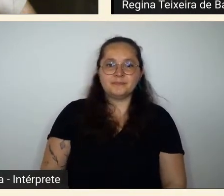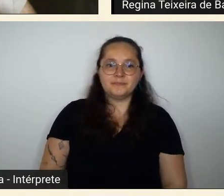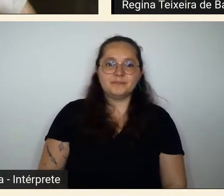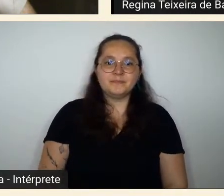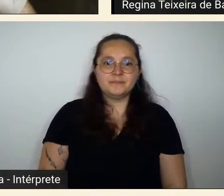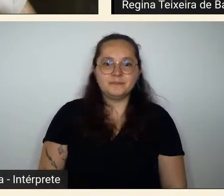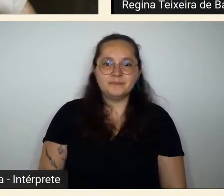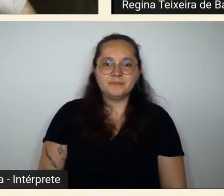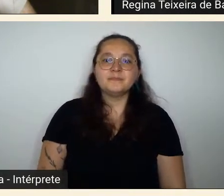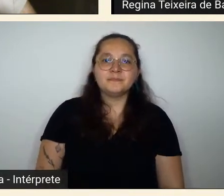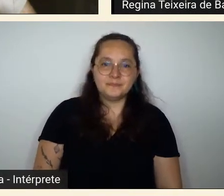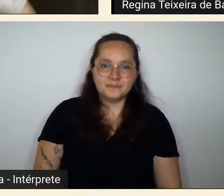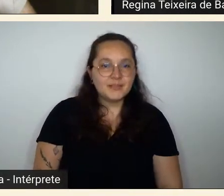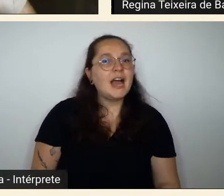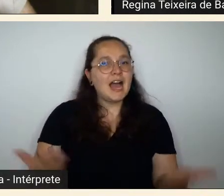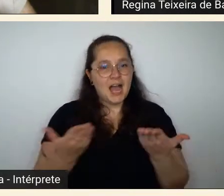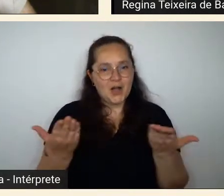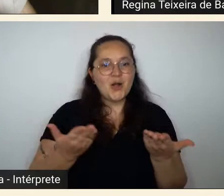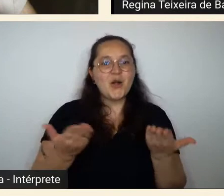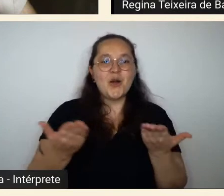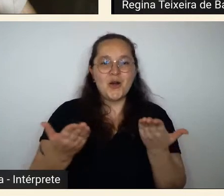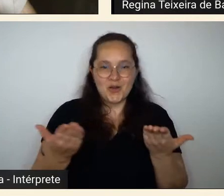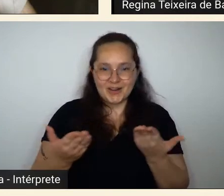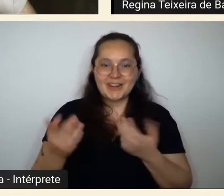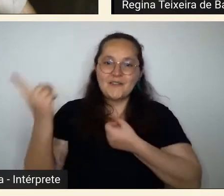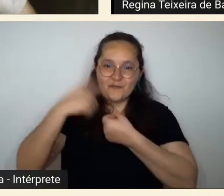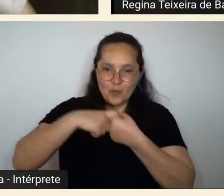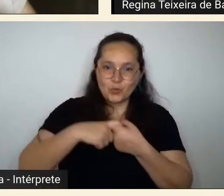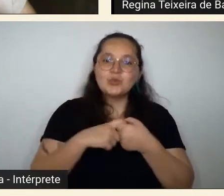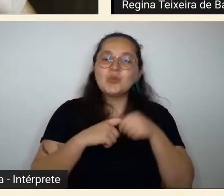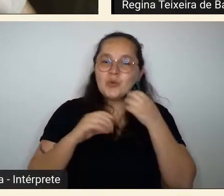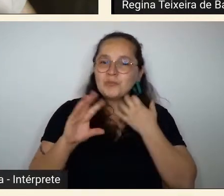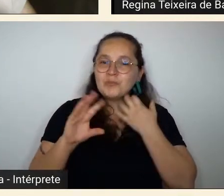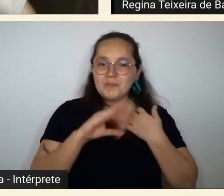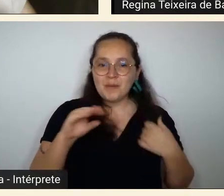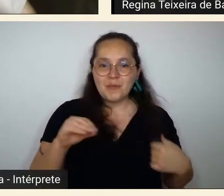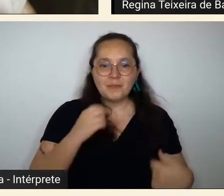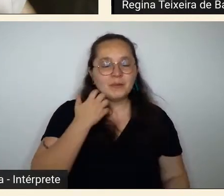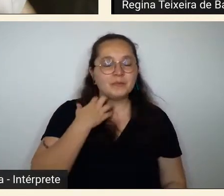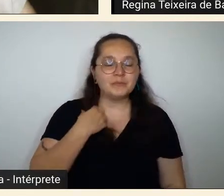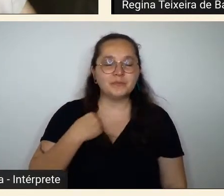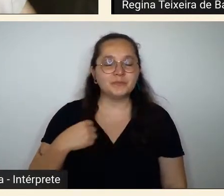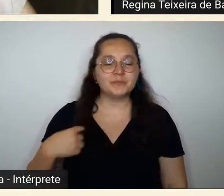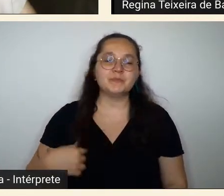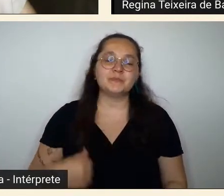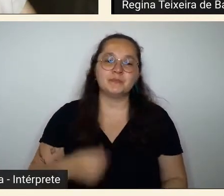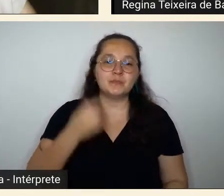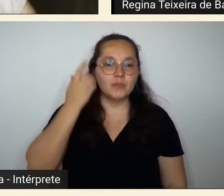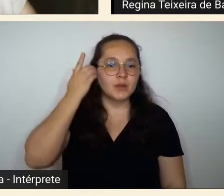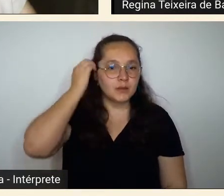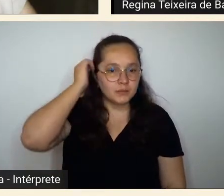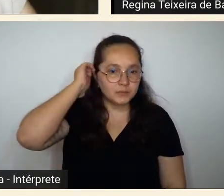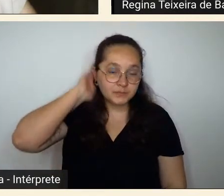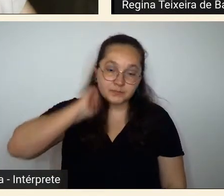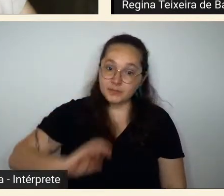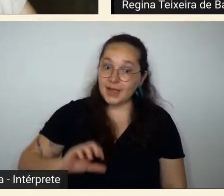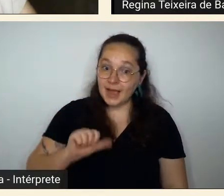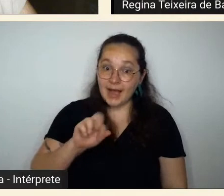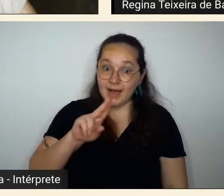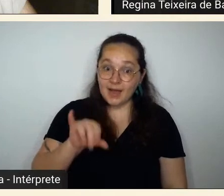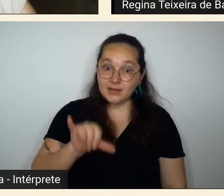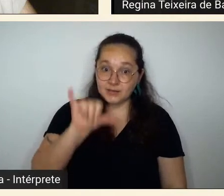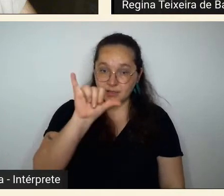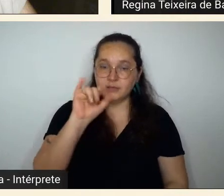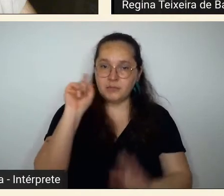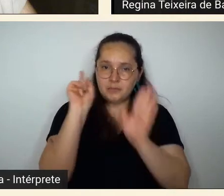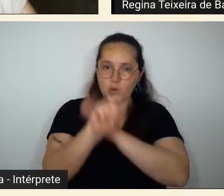pronto agora voltou meu microfone Araci uma outra pergunta que vai um pouco no sentido